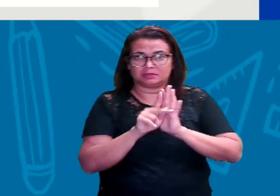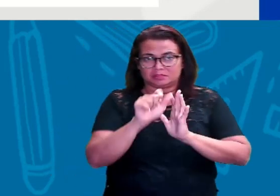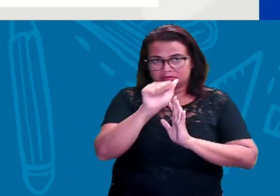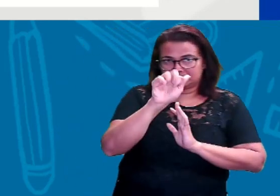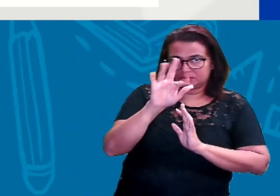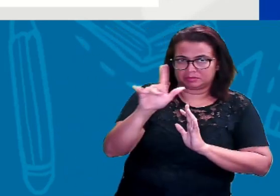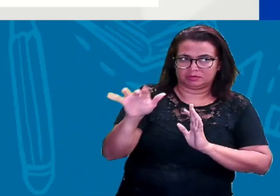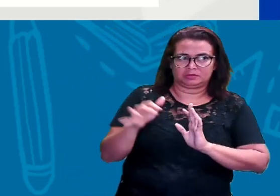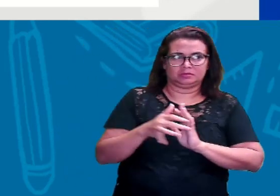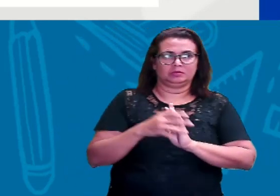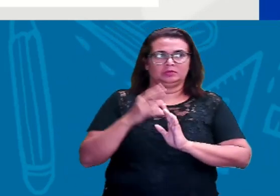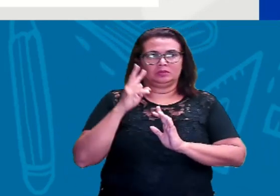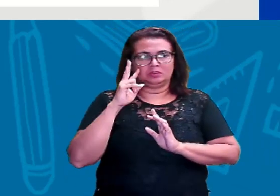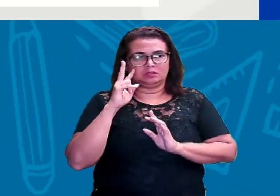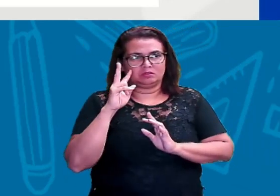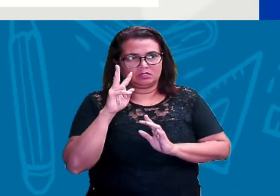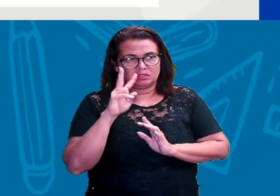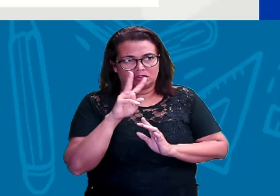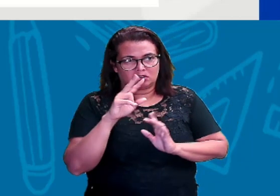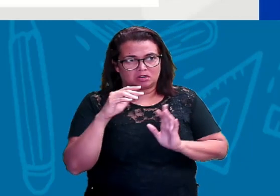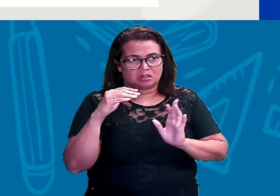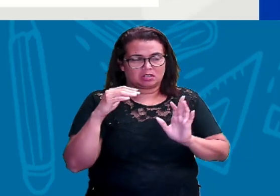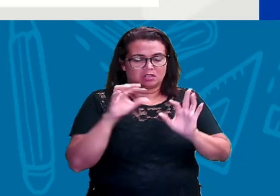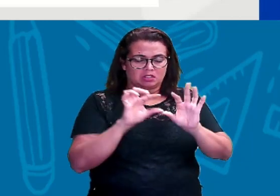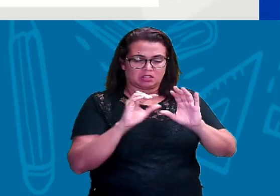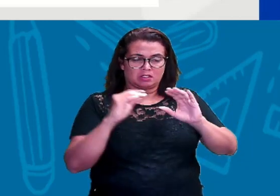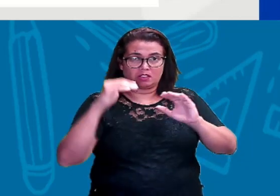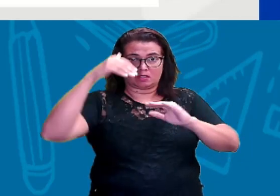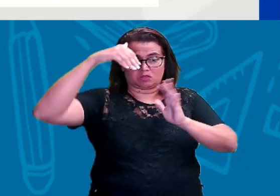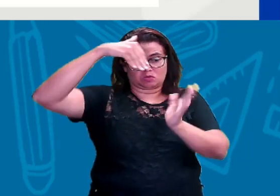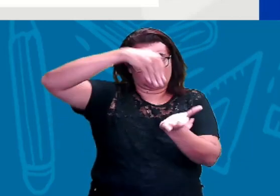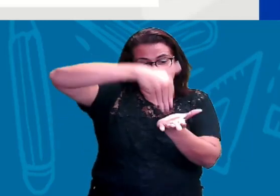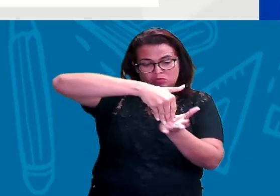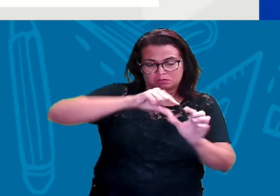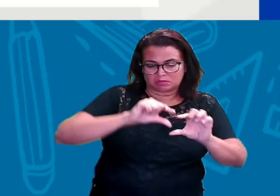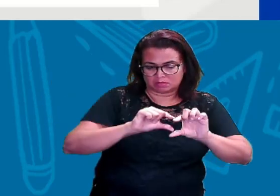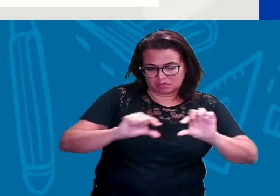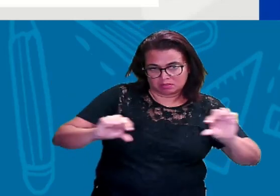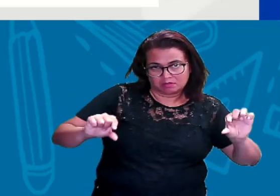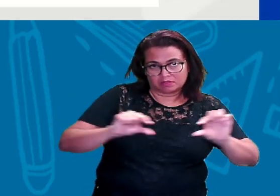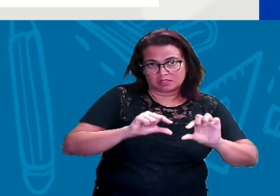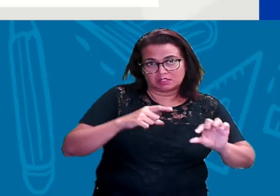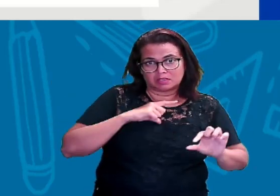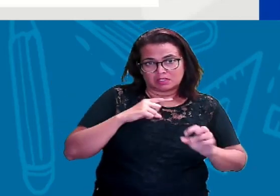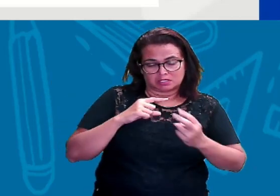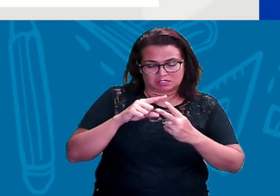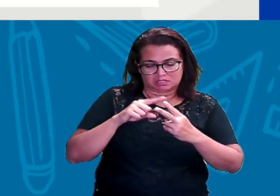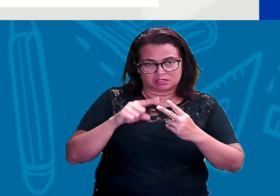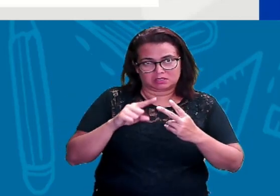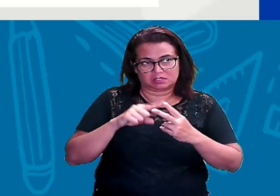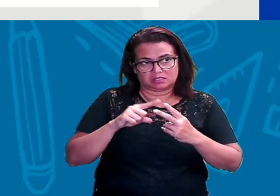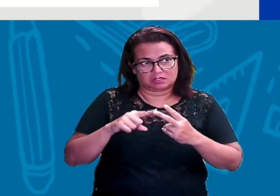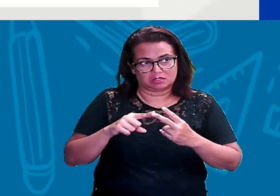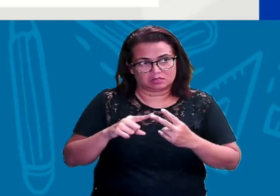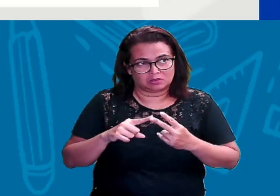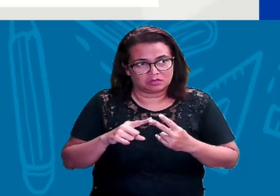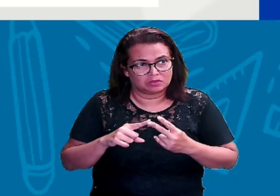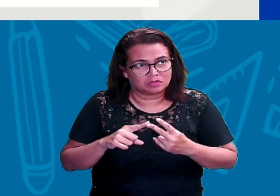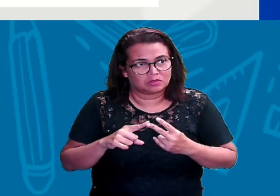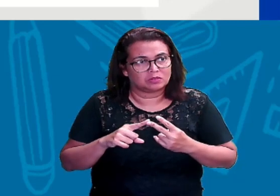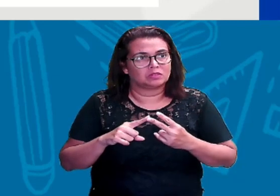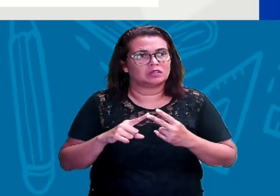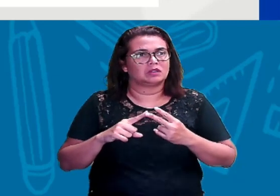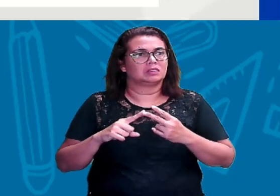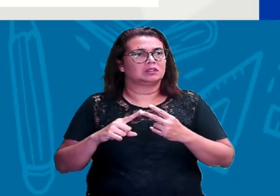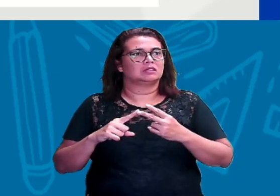você der uma olhadinha na última fila, você tem aí duas letras, a gente contando